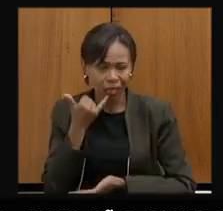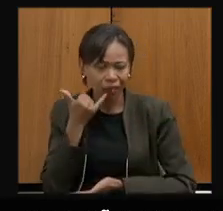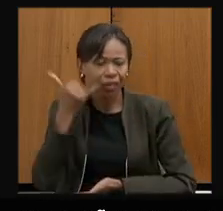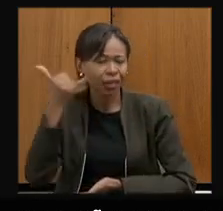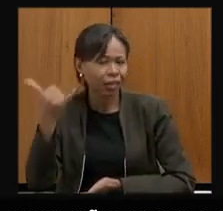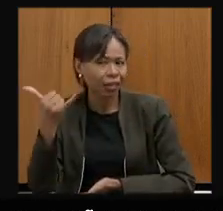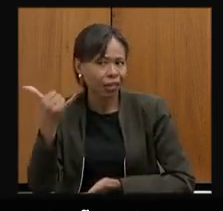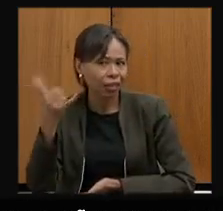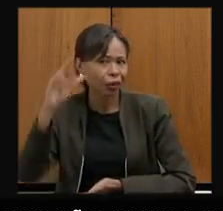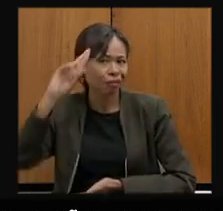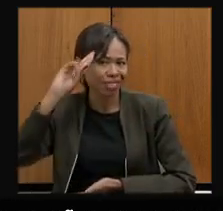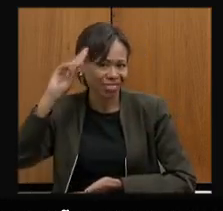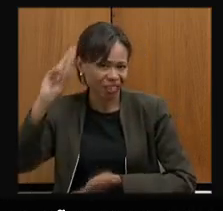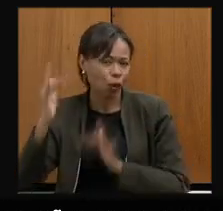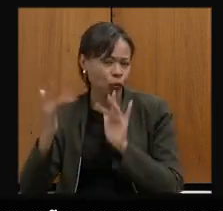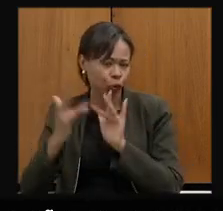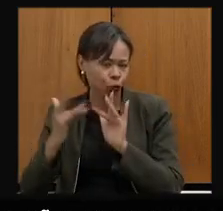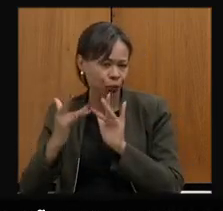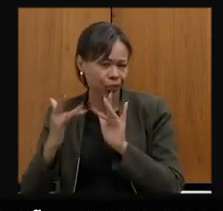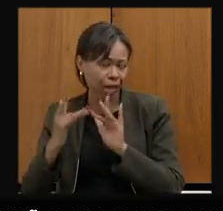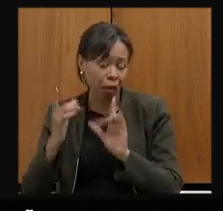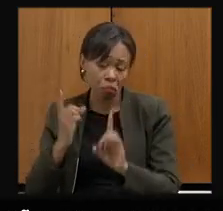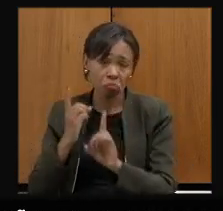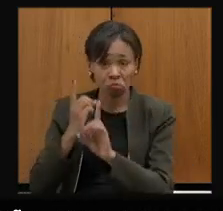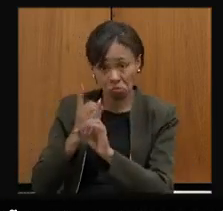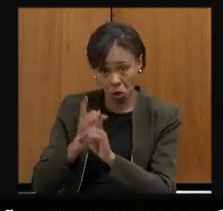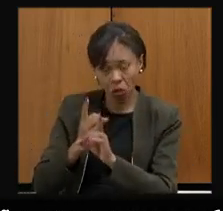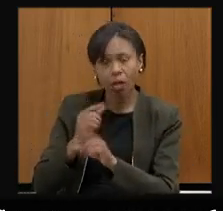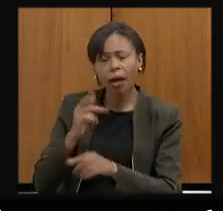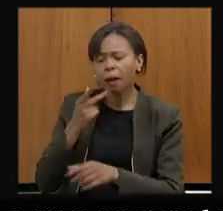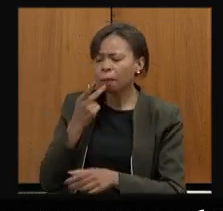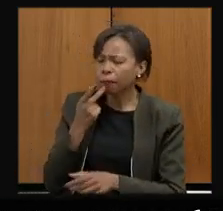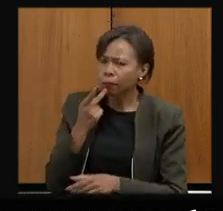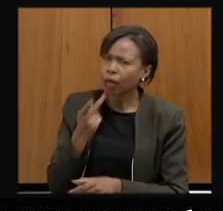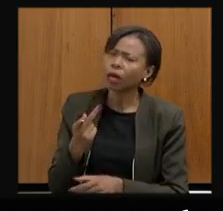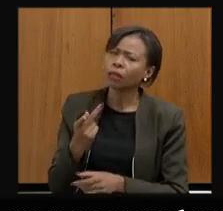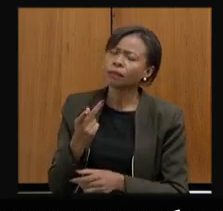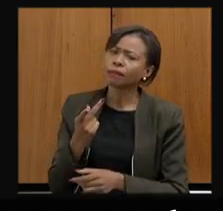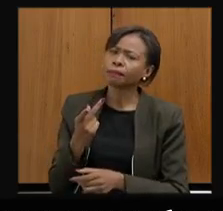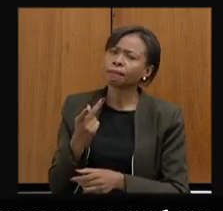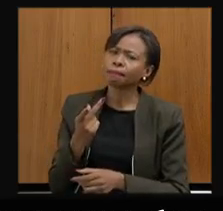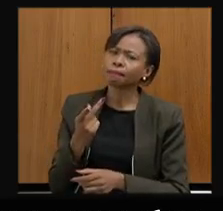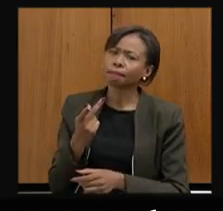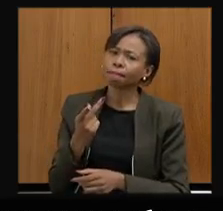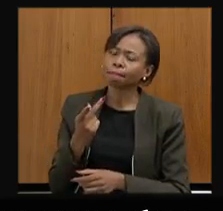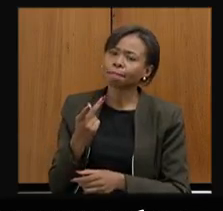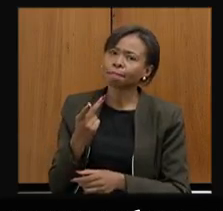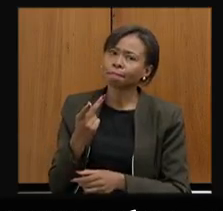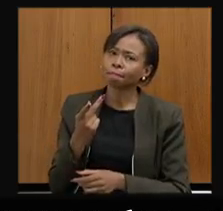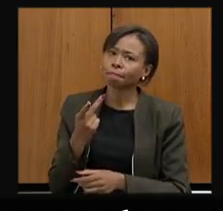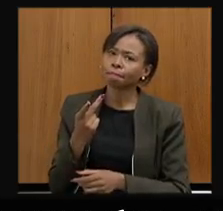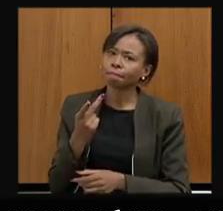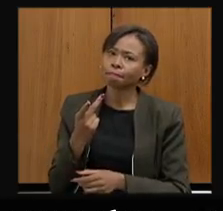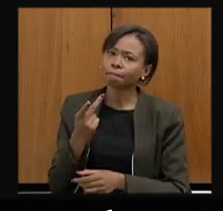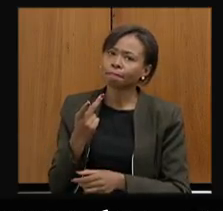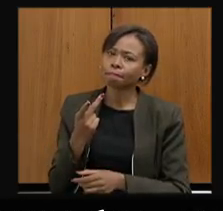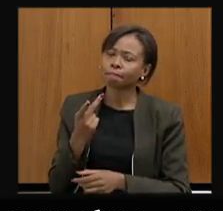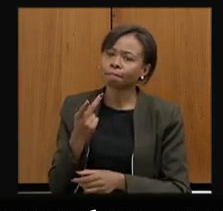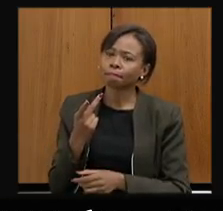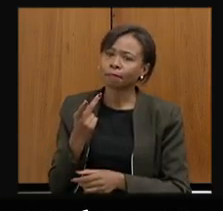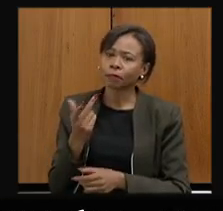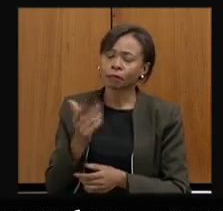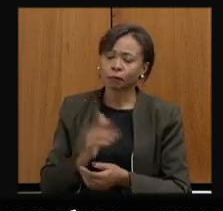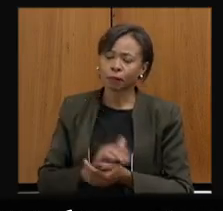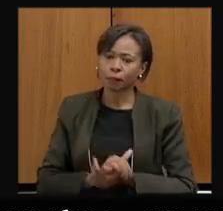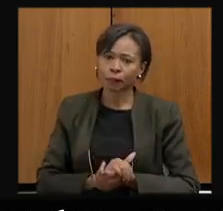diretor às vezes eu encontro e aí falo de um valor talvez bem superior a essa